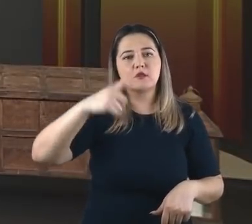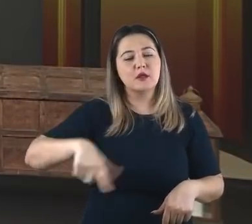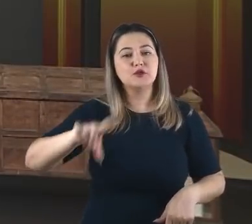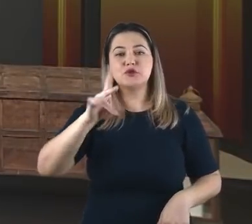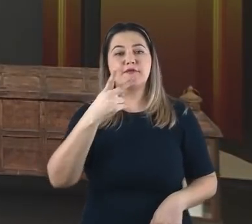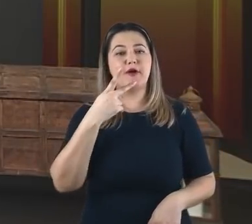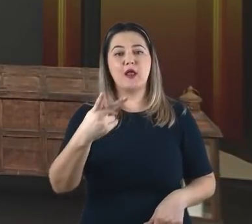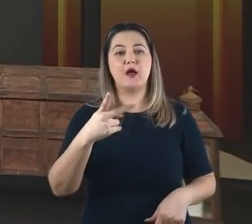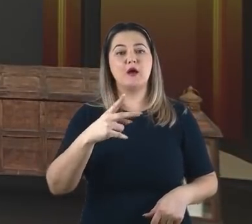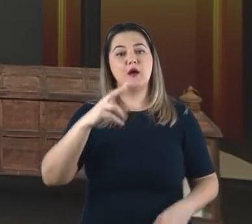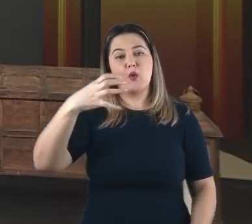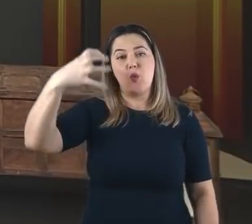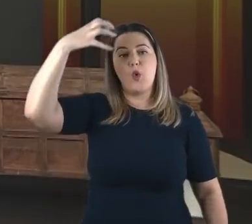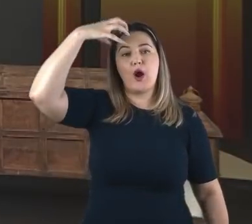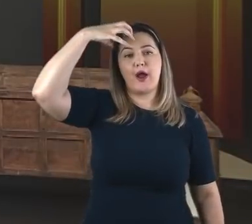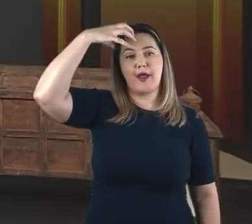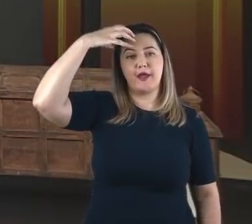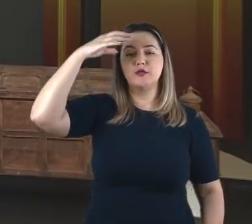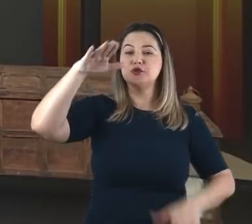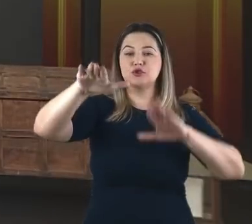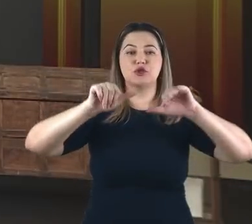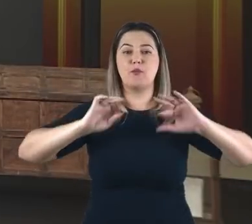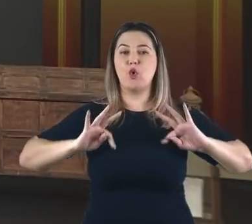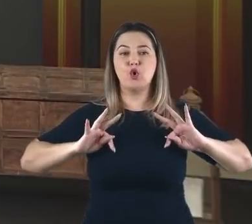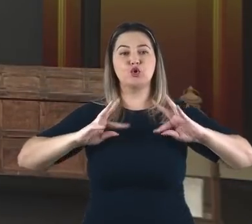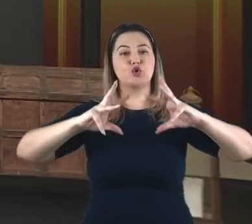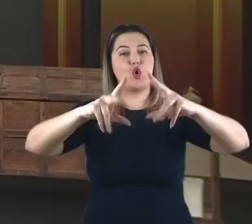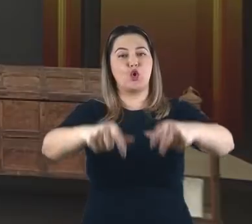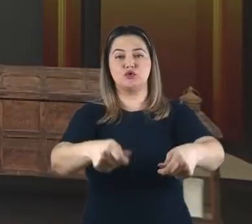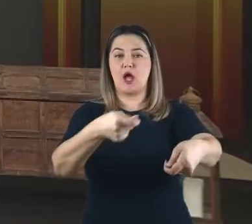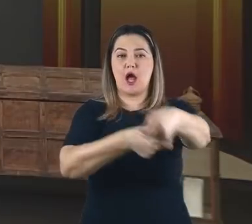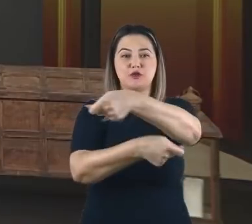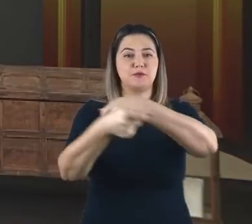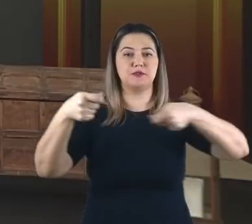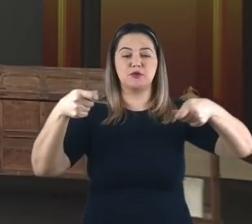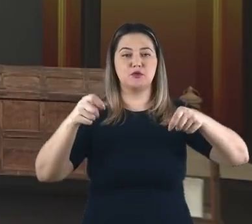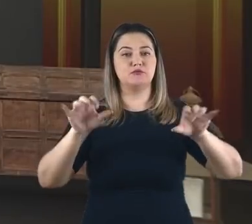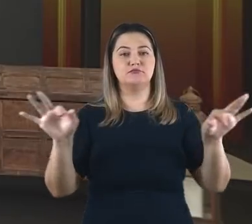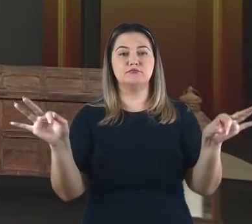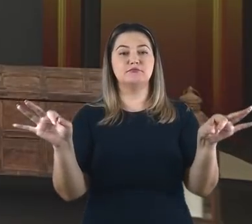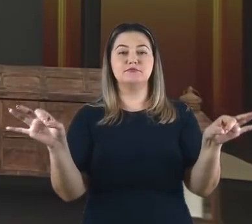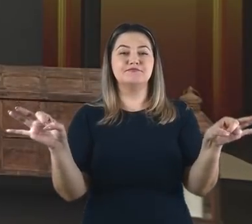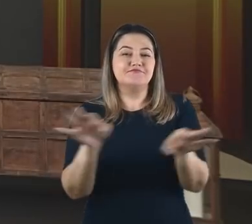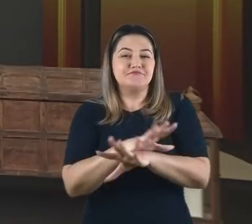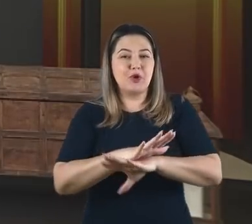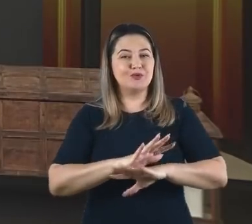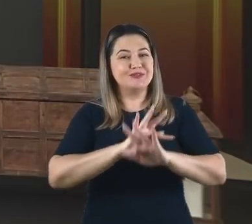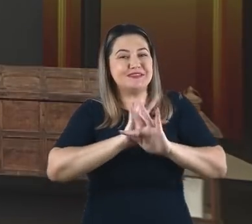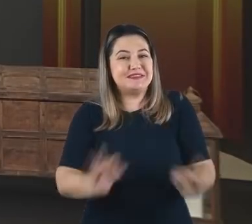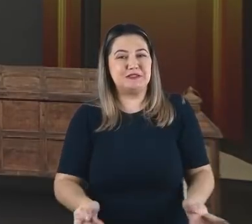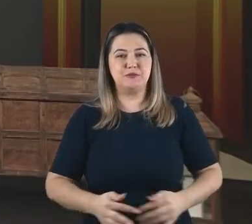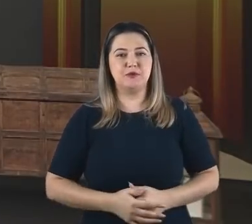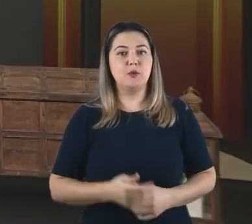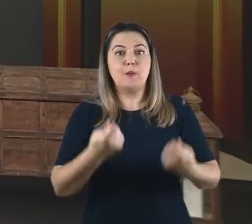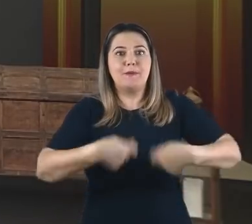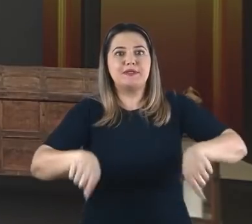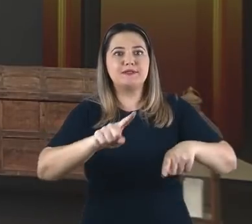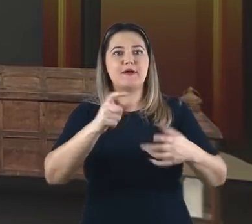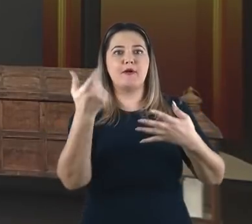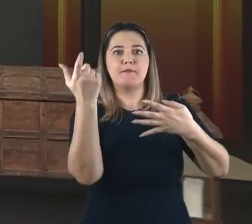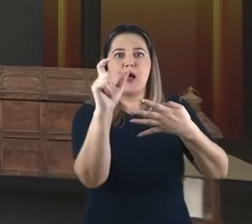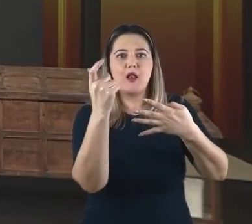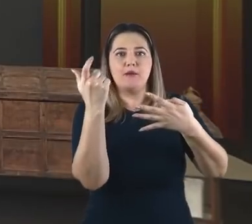bastava dizer apenas que o rei convocou todos os administradores do reino. Não precisava detalhar tanto e repetir duas vezes